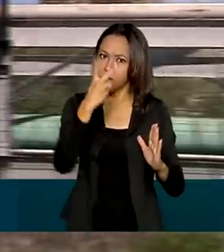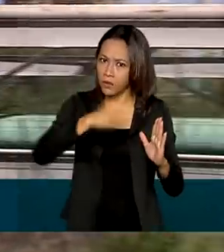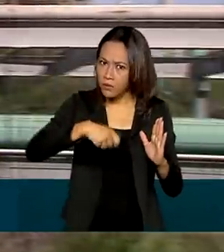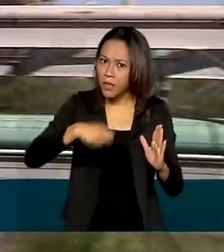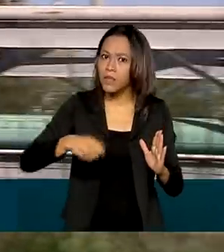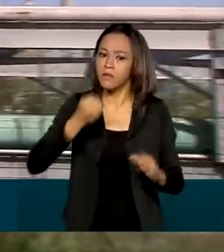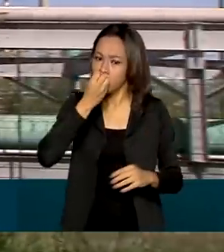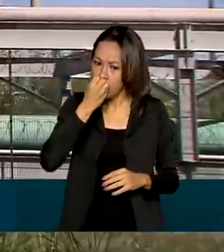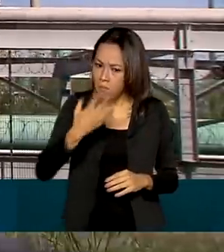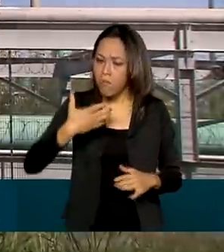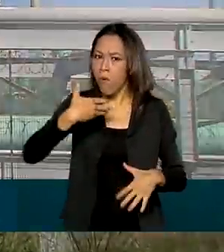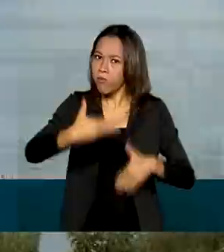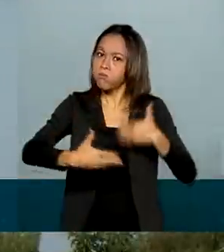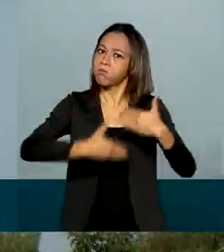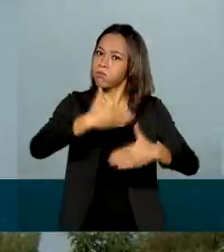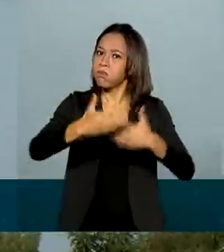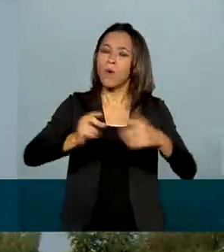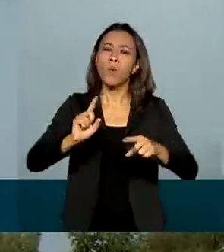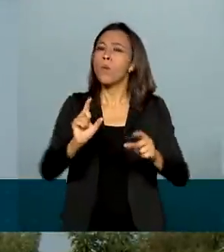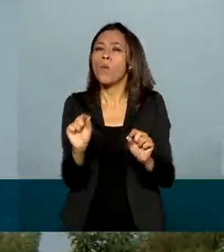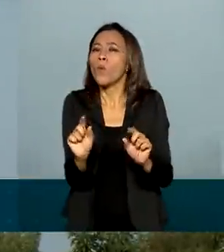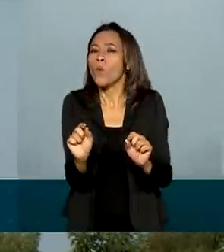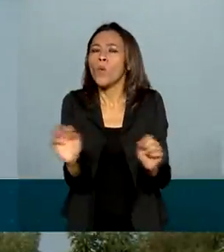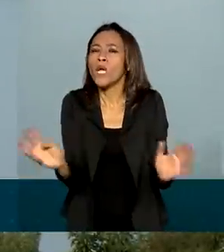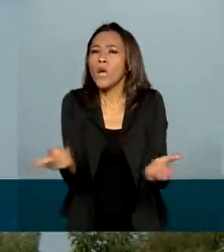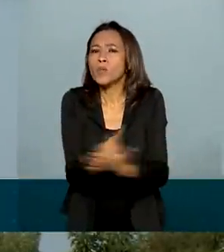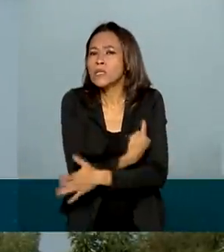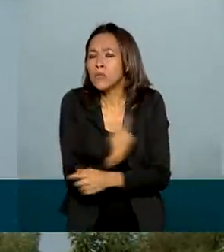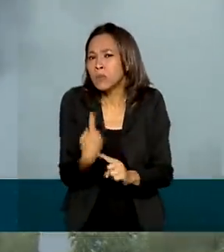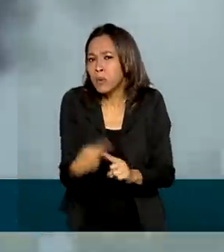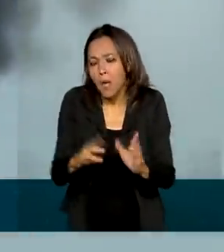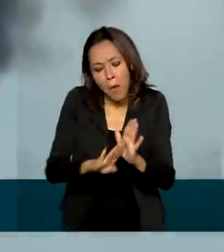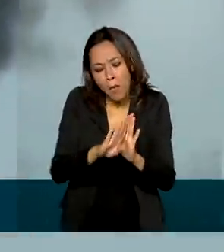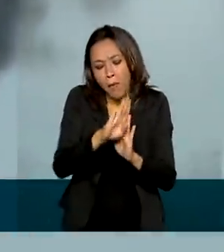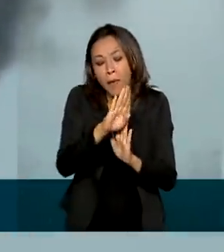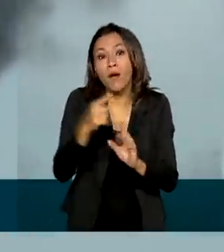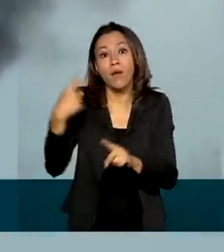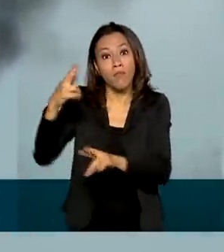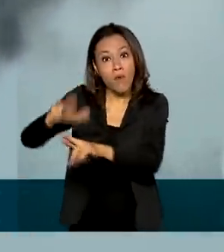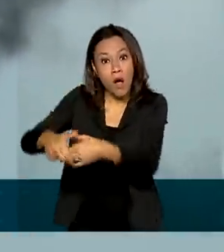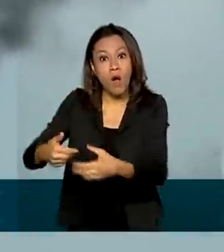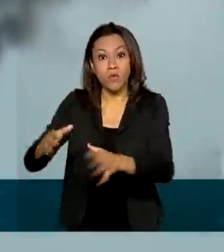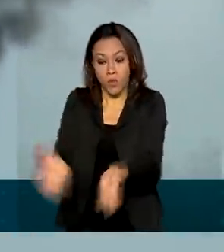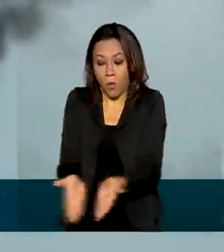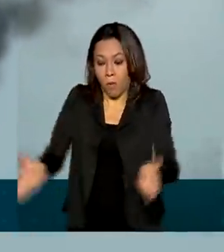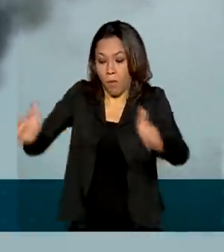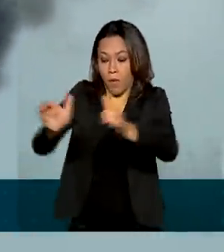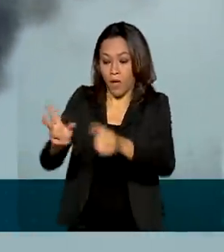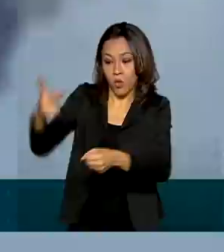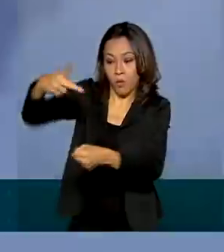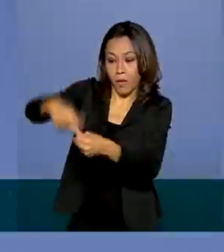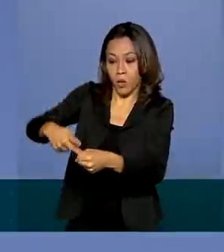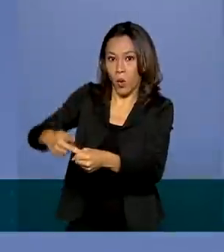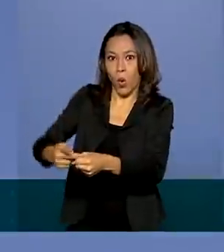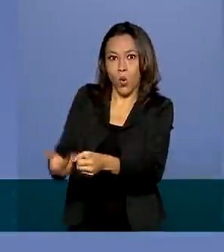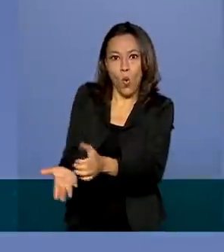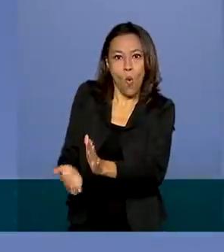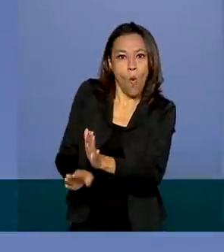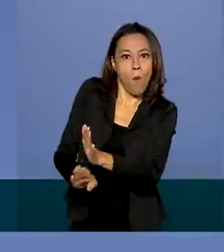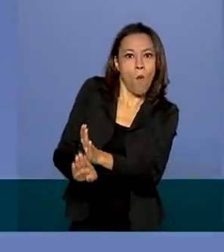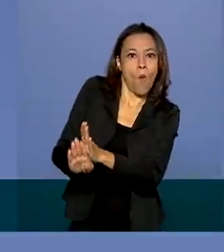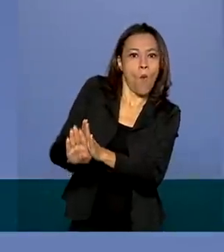O bom desempenho aconteceu por uma série de fatores, como a alta do preço do barril do petróleo no mercado